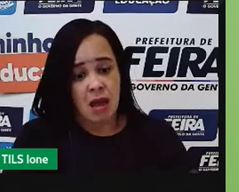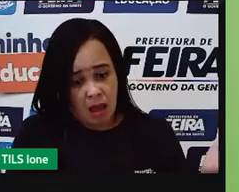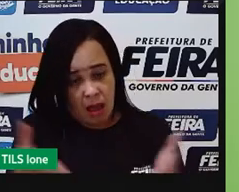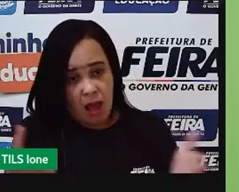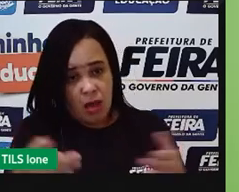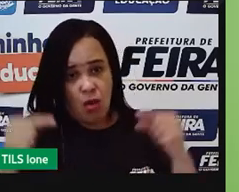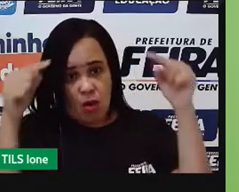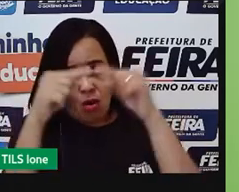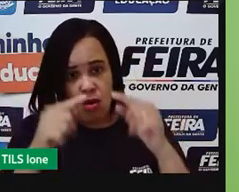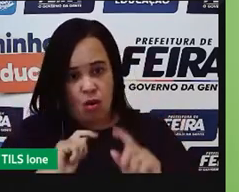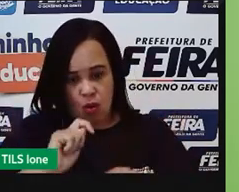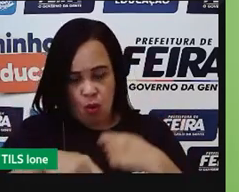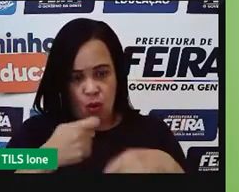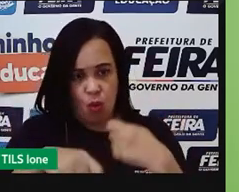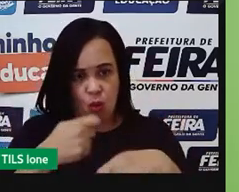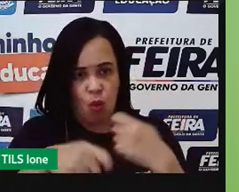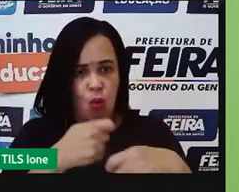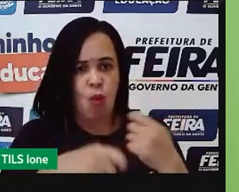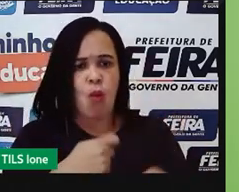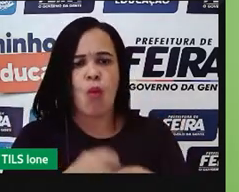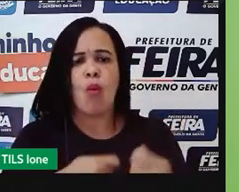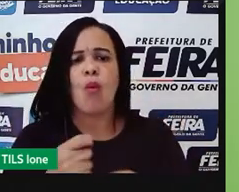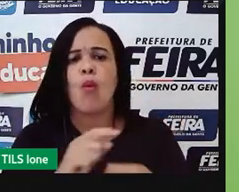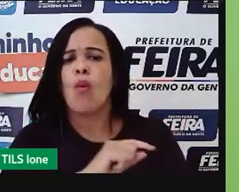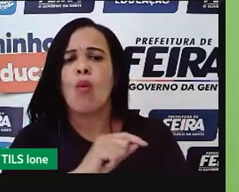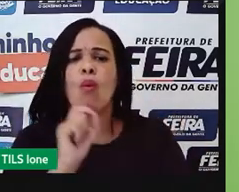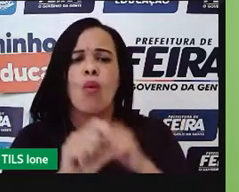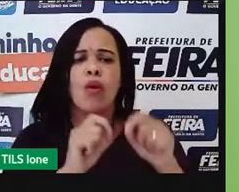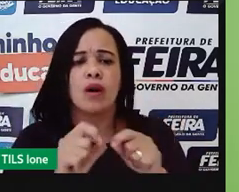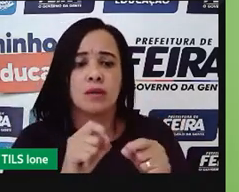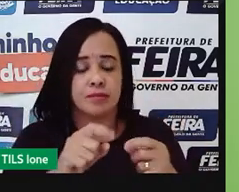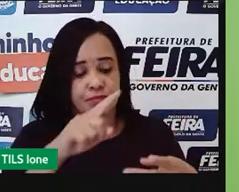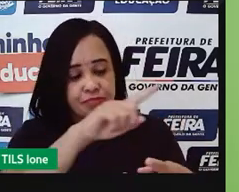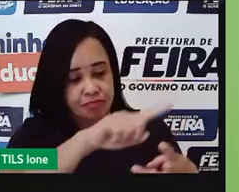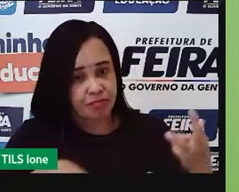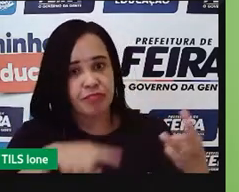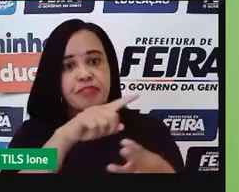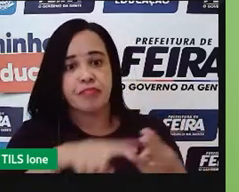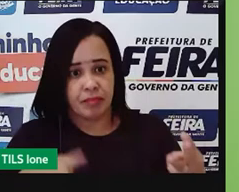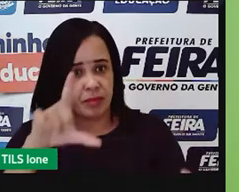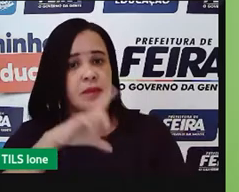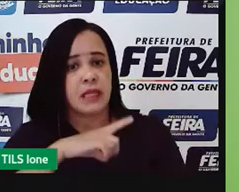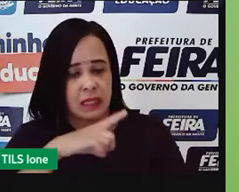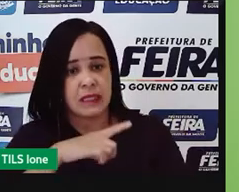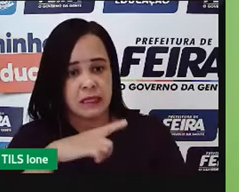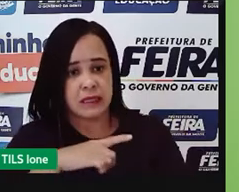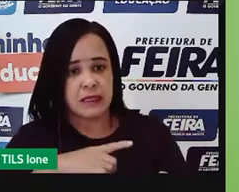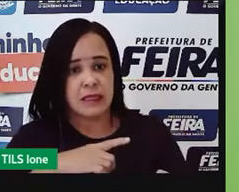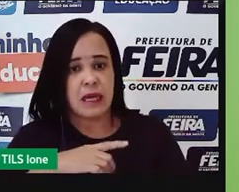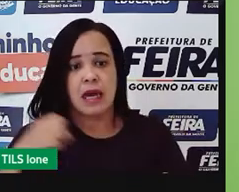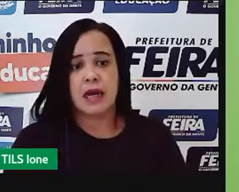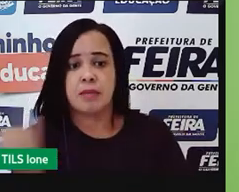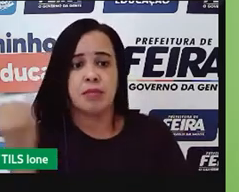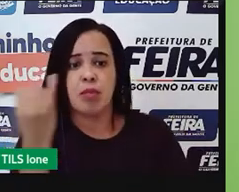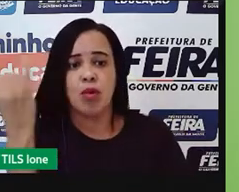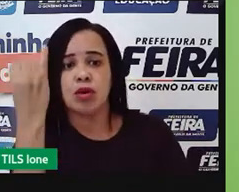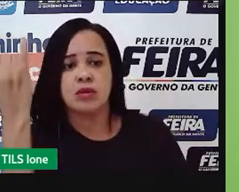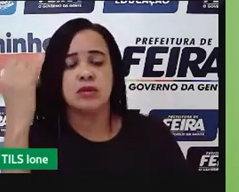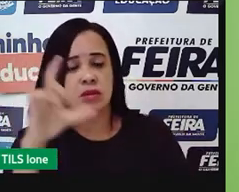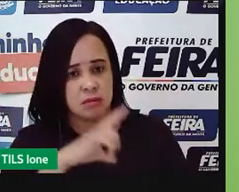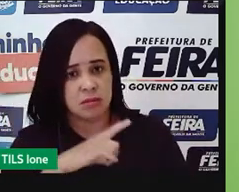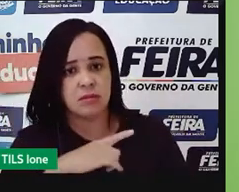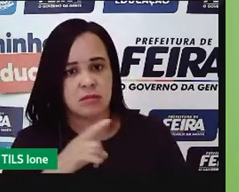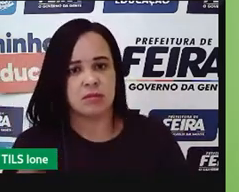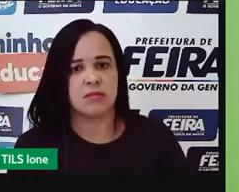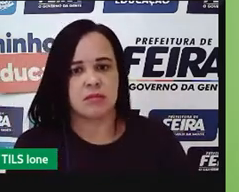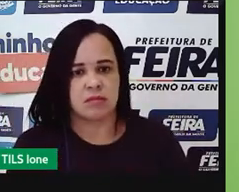entender, né, da economia que ela tem três setores e que esses setores, eles também se interligam, um não pode sobreviver também sem o outro, né.